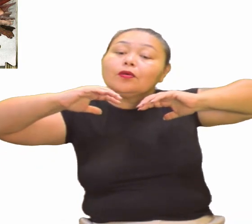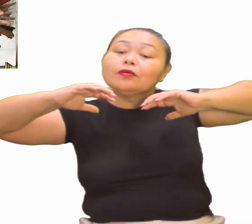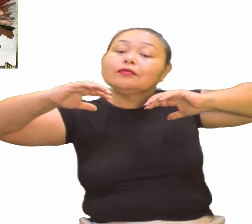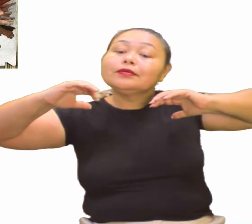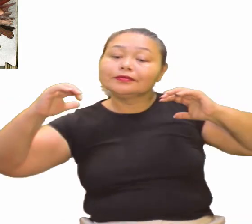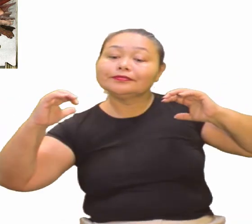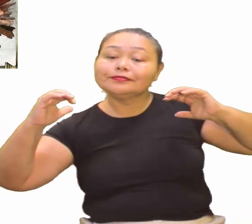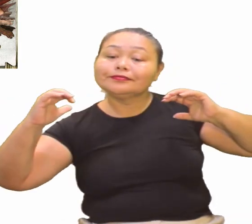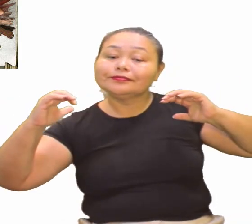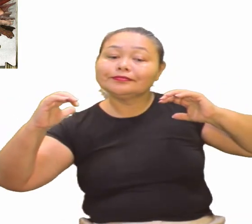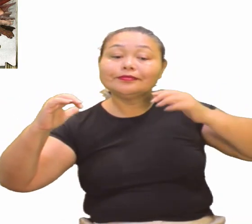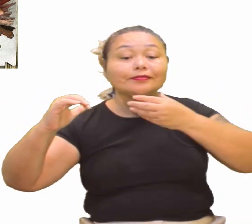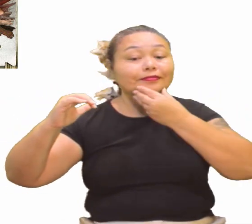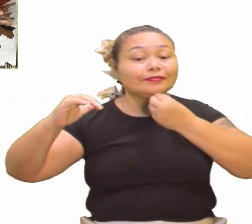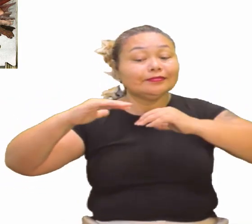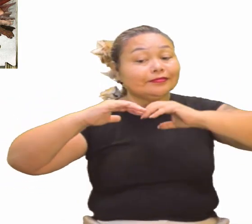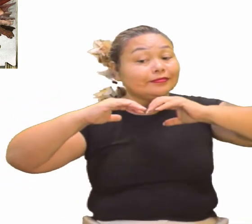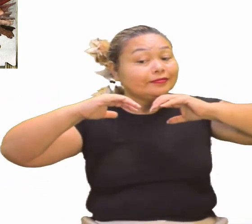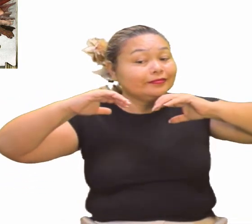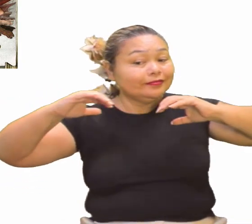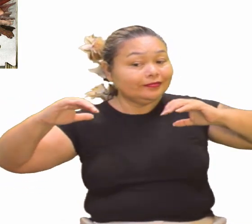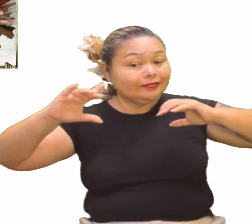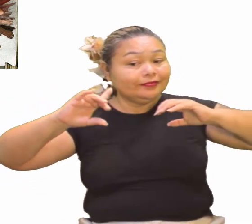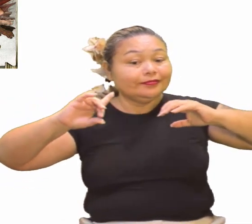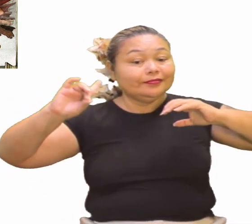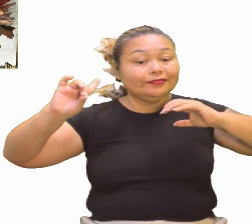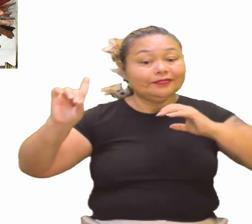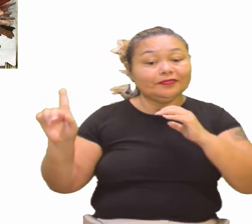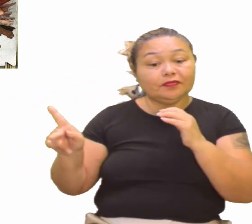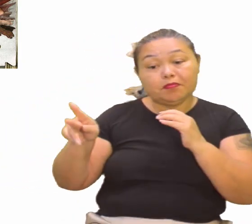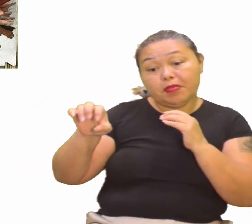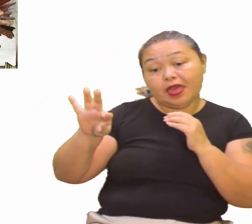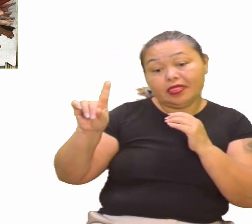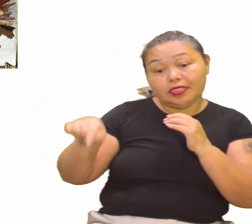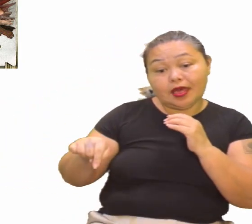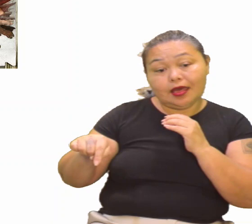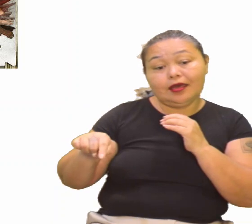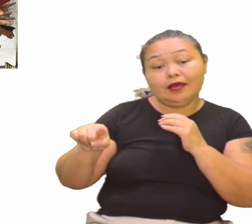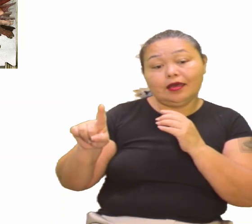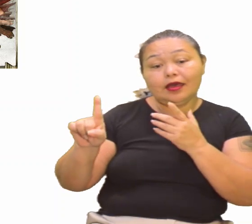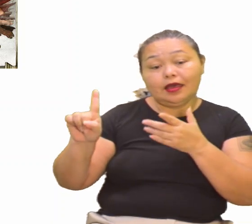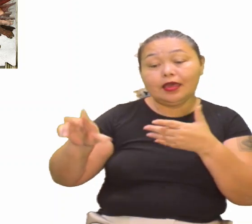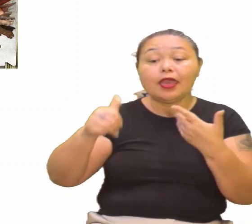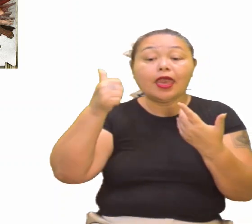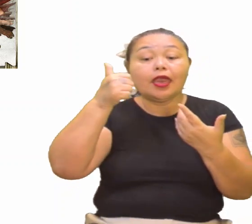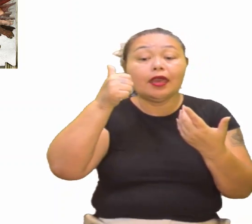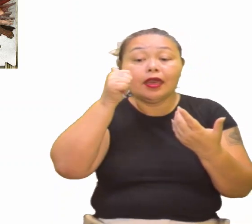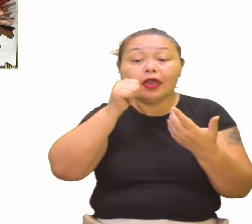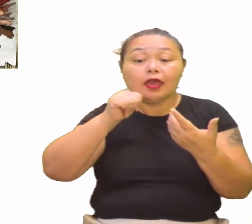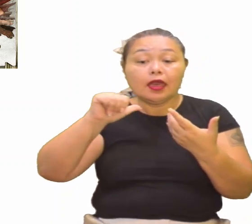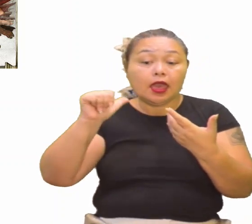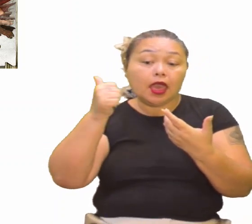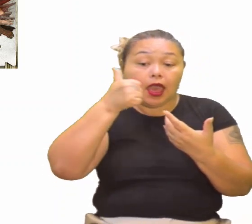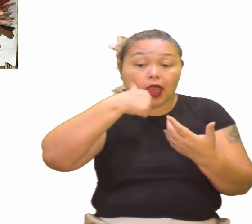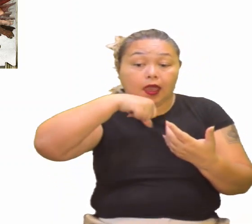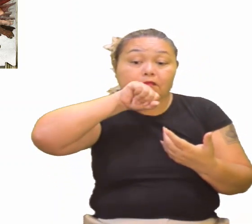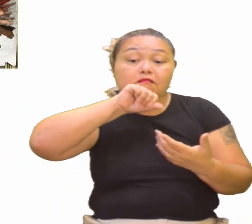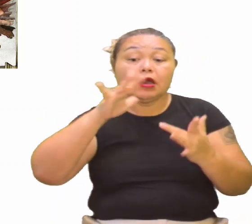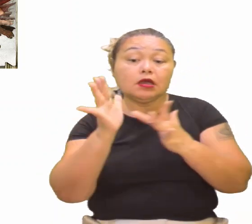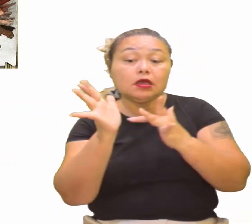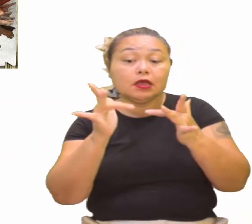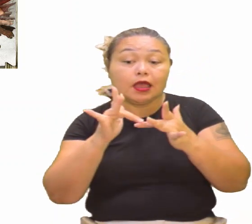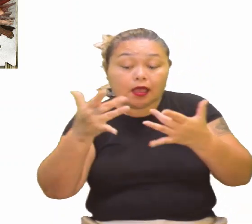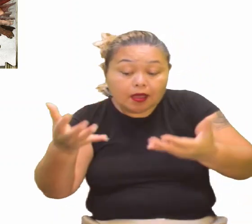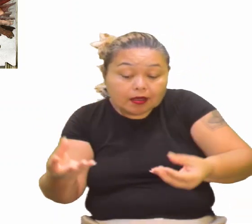teocentrismo. É interessante. Pietá, de Michelangelo, Maria, onde ela acolhe seu filho